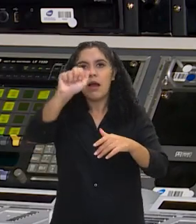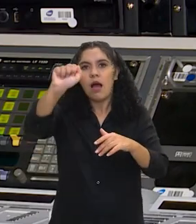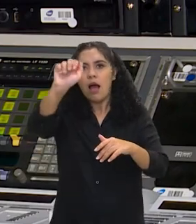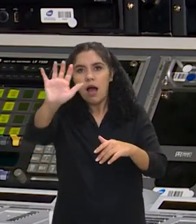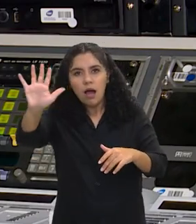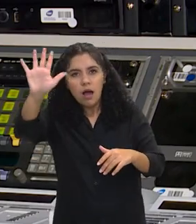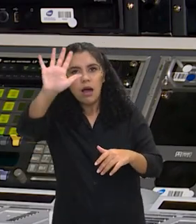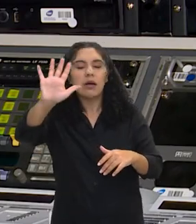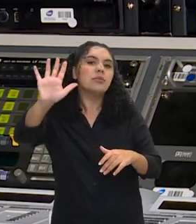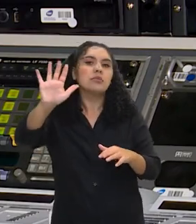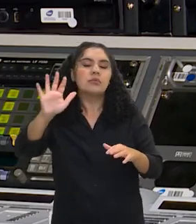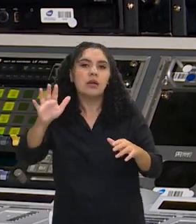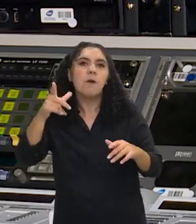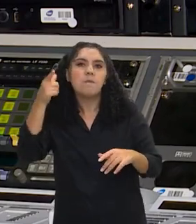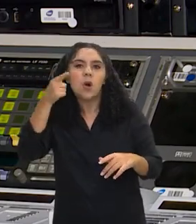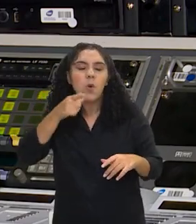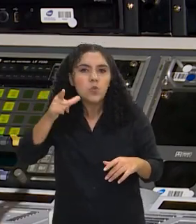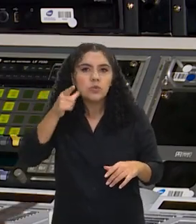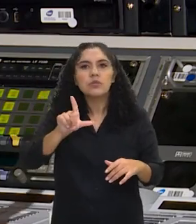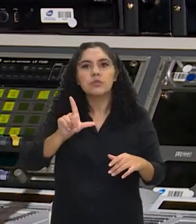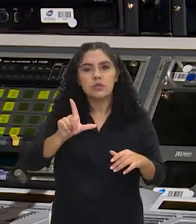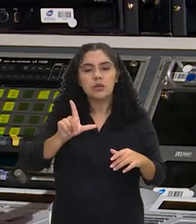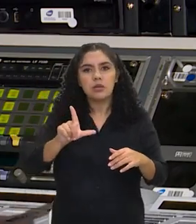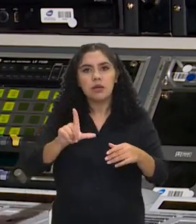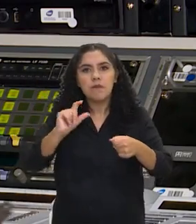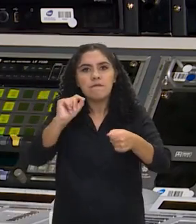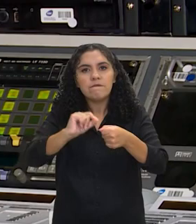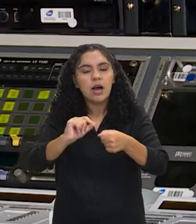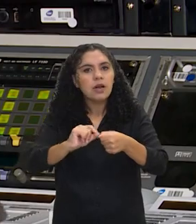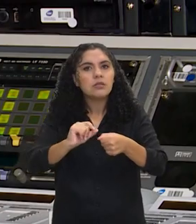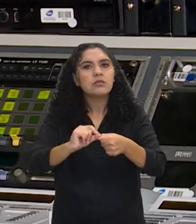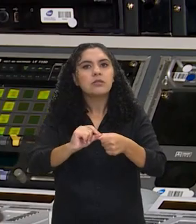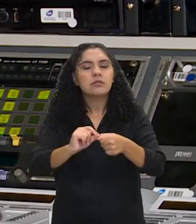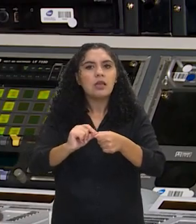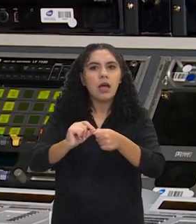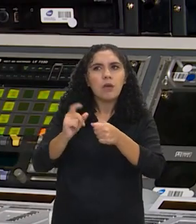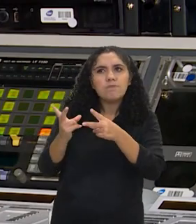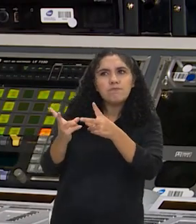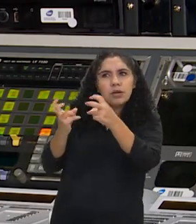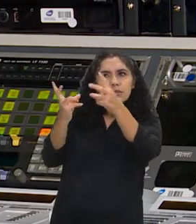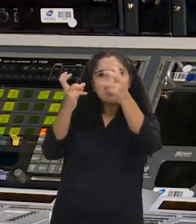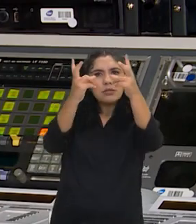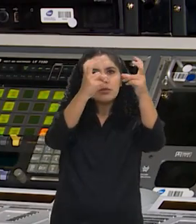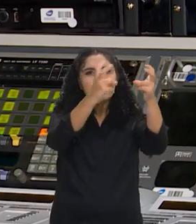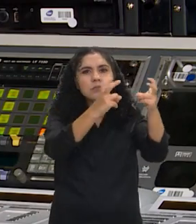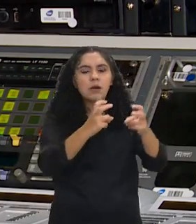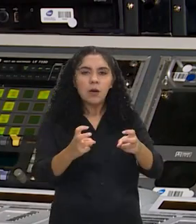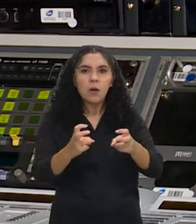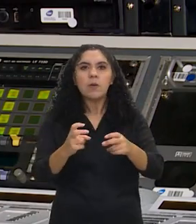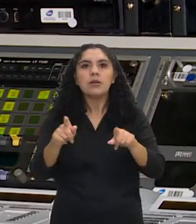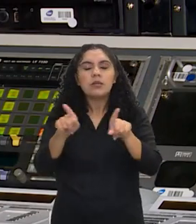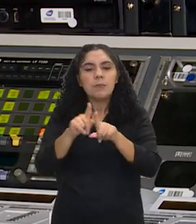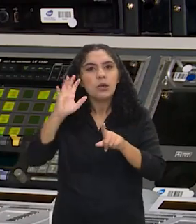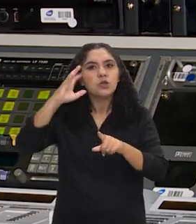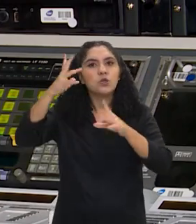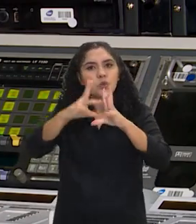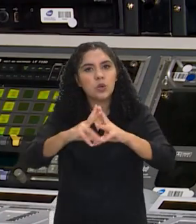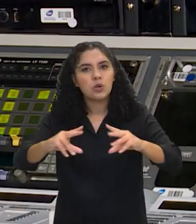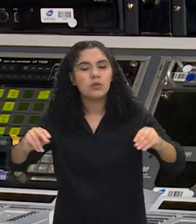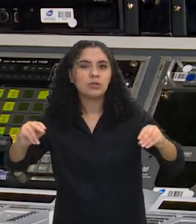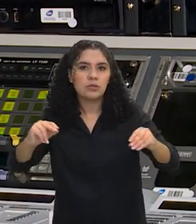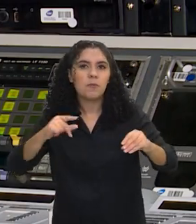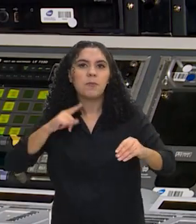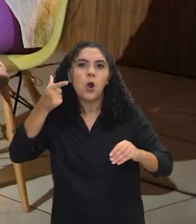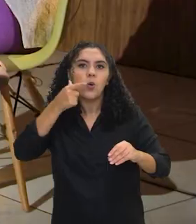Asiático, para poder, justamente, fazer uma leitura de cenário e das soluções possíveis que esteja